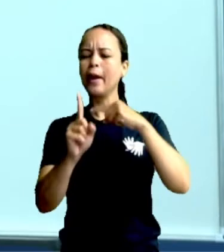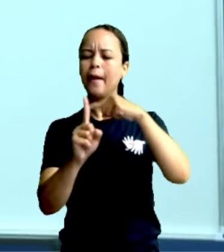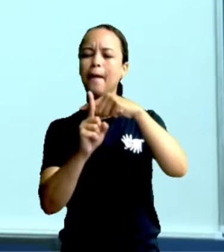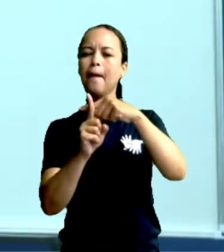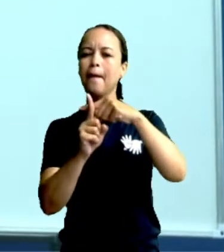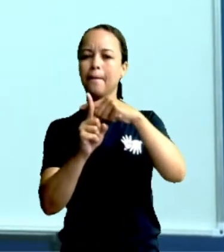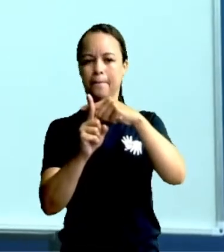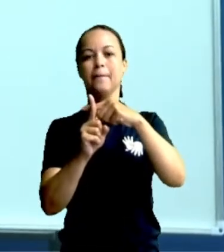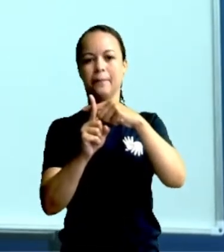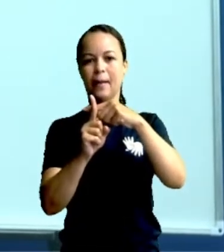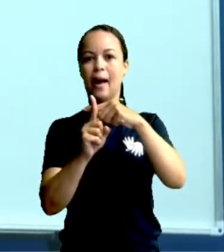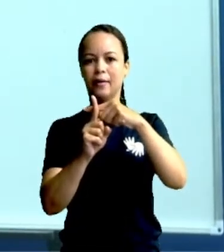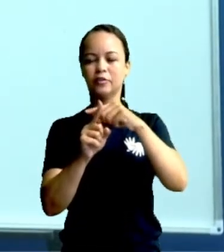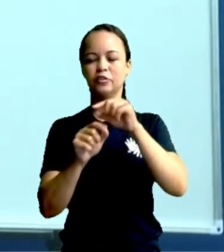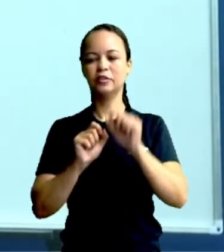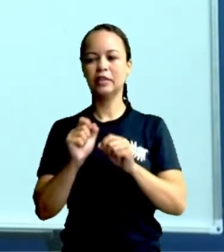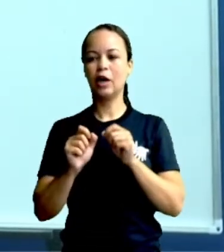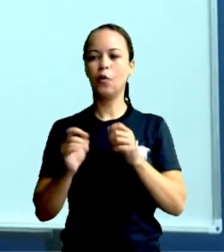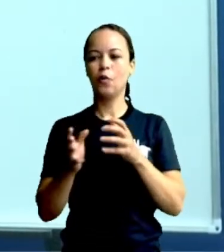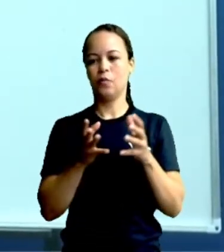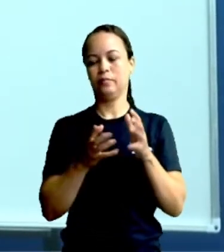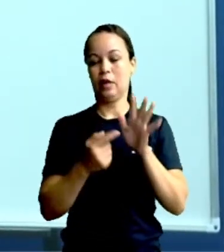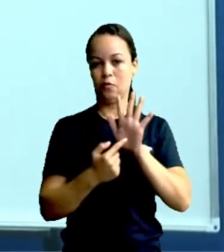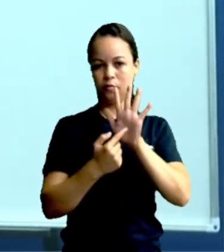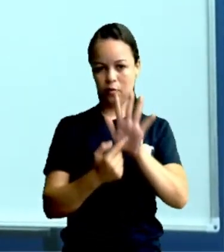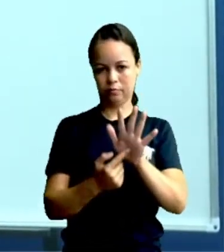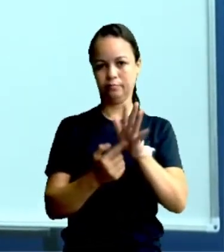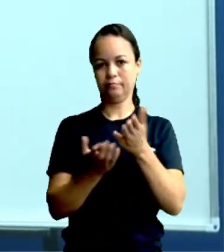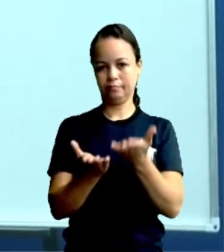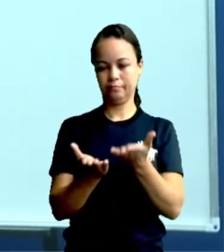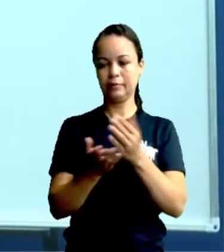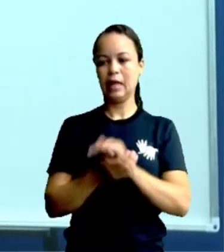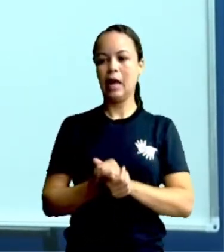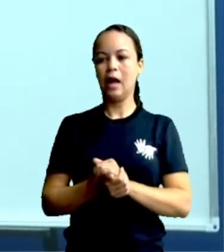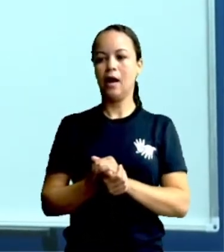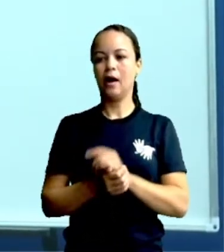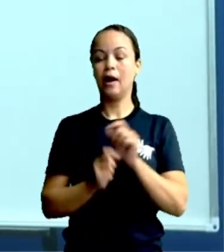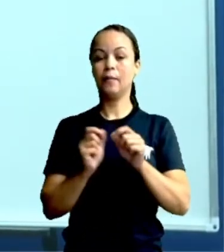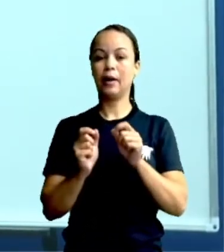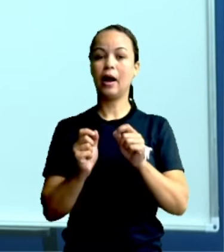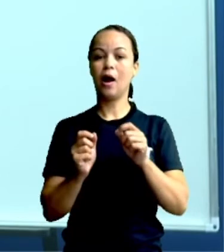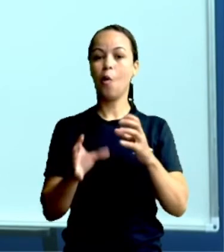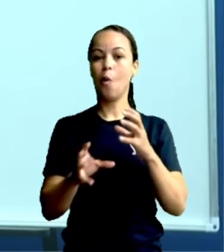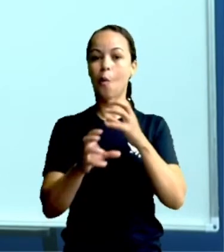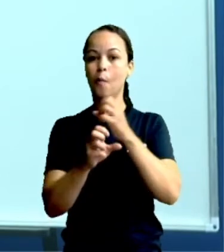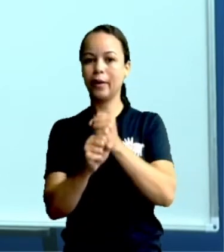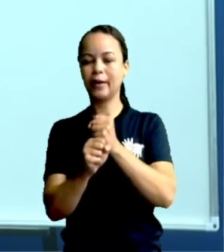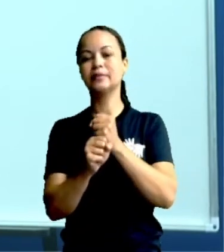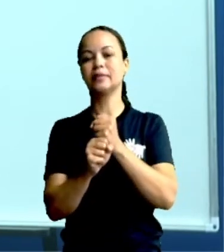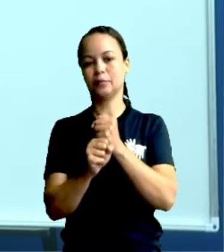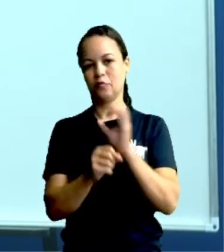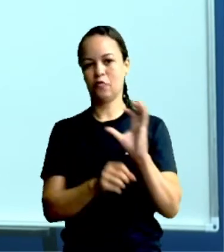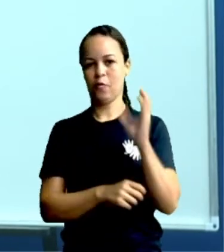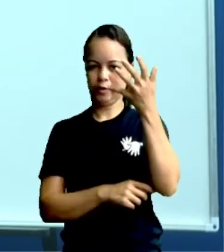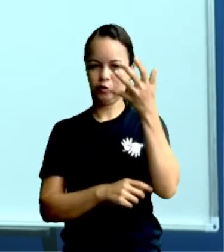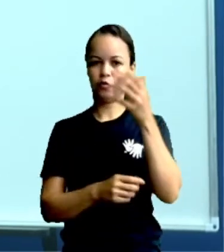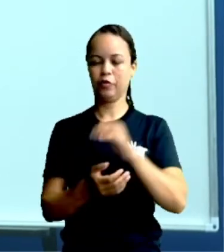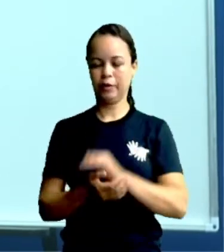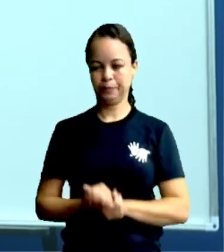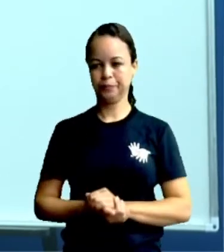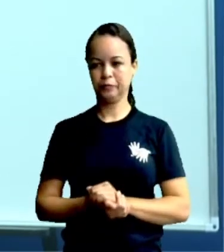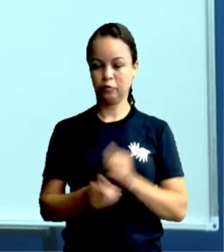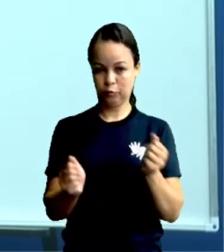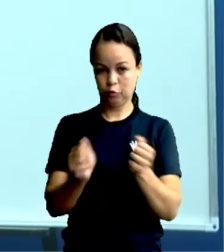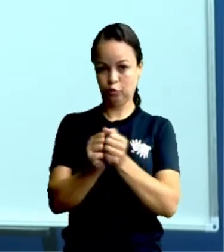mais. E aí, ó, eu venho aqui para a minha operação, resolver a minha operação. Vamos